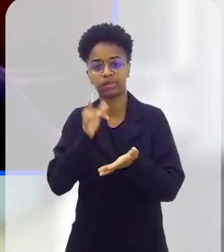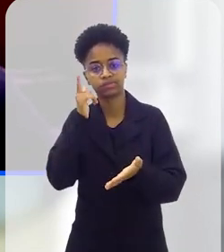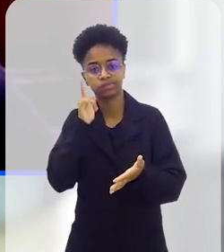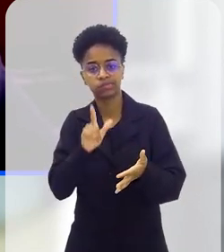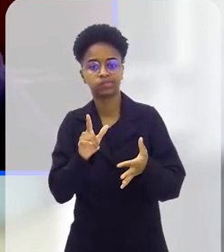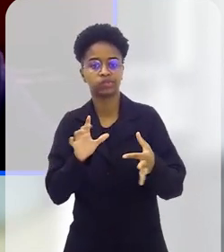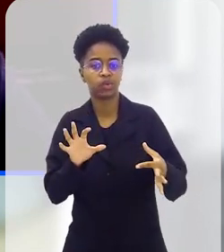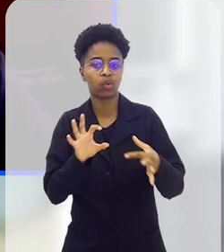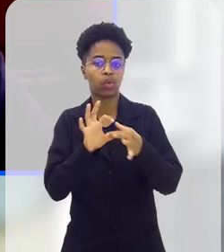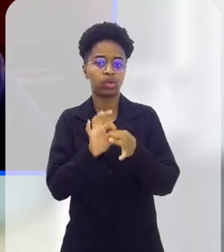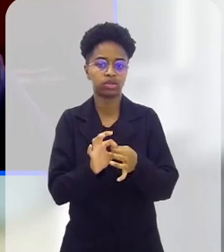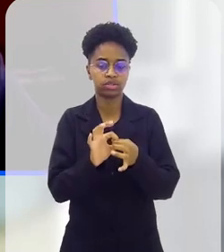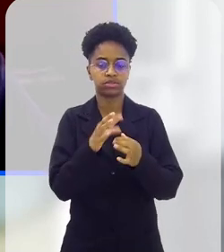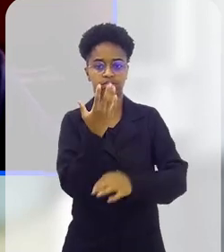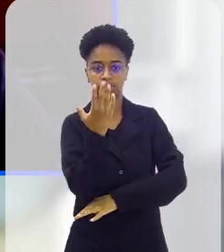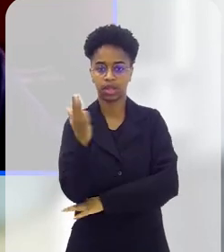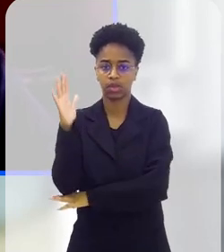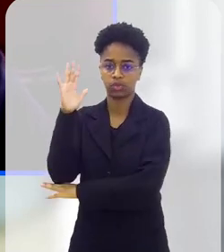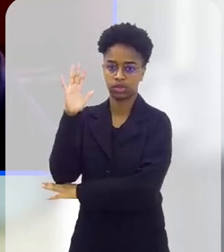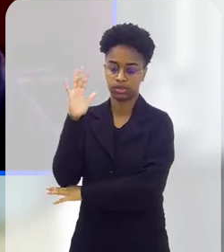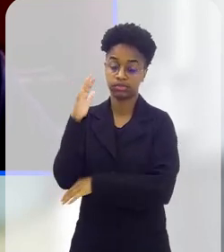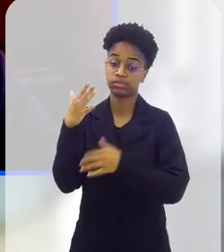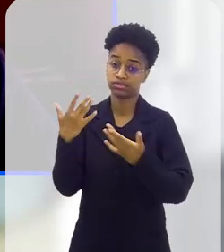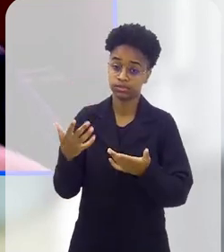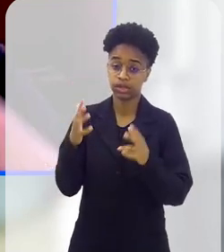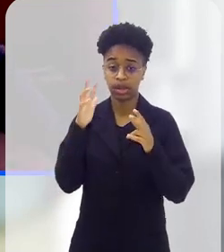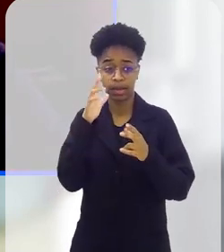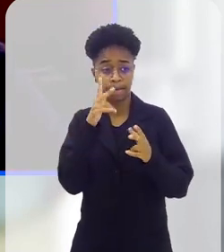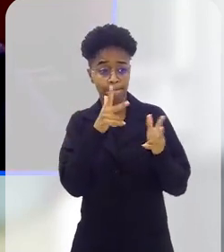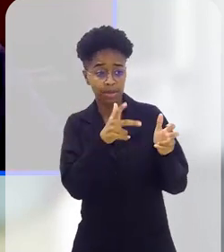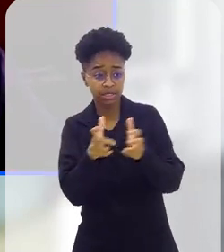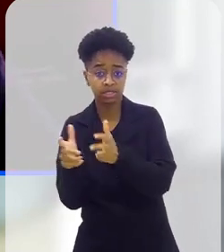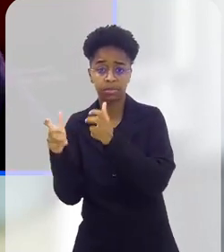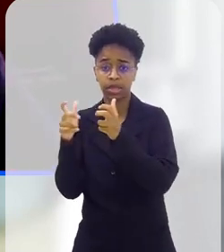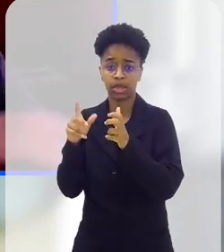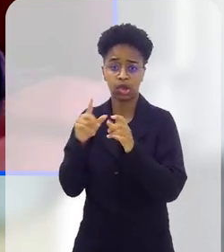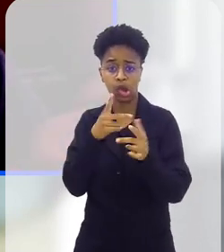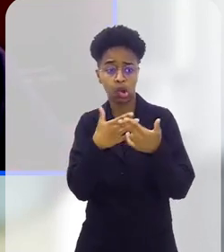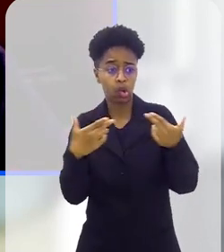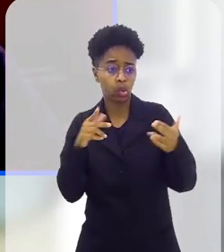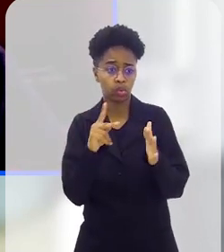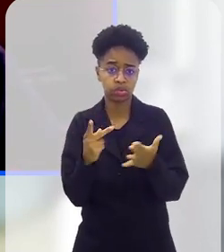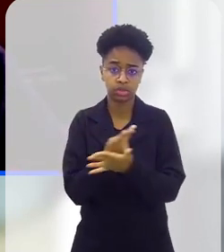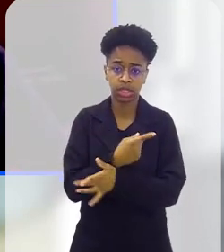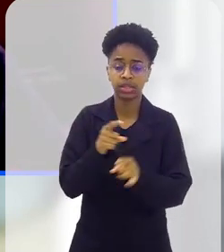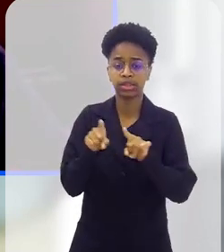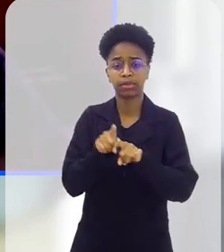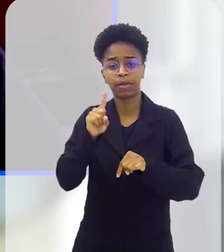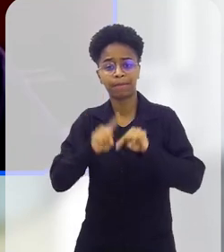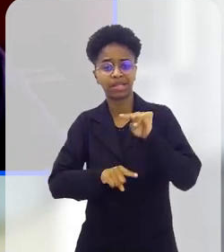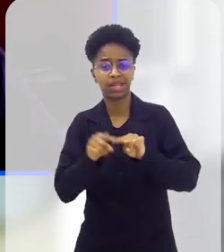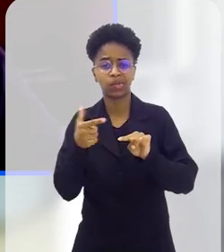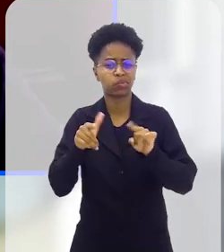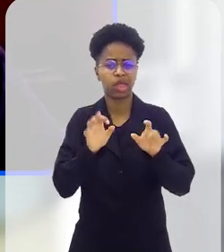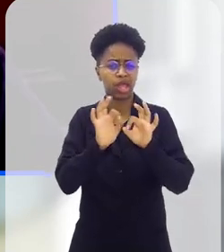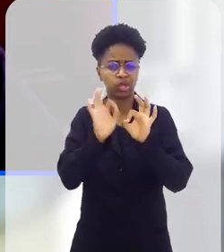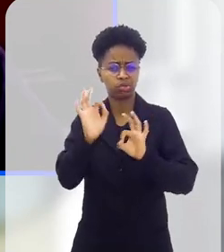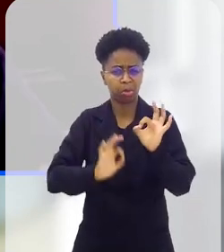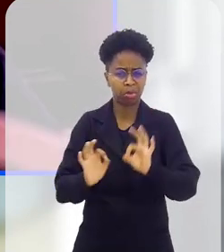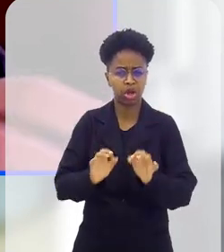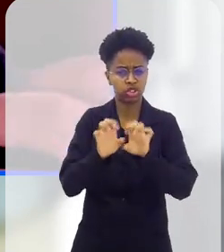mais conectados com os ciclos da natureza? Observação dos fenômenos, materiais não